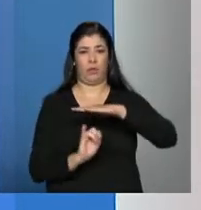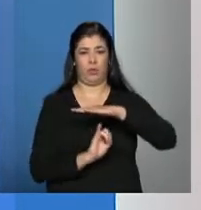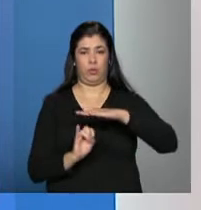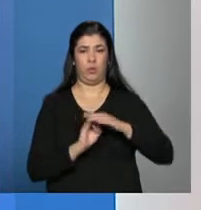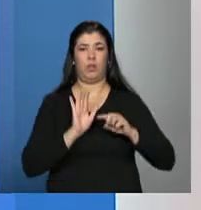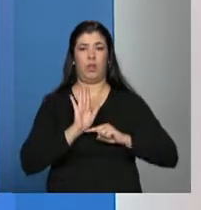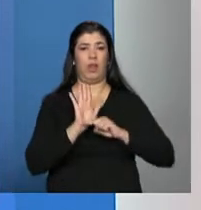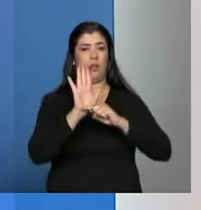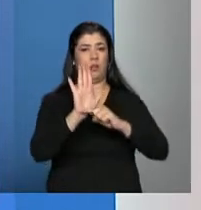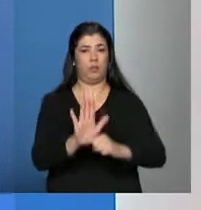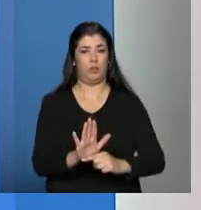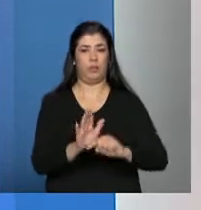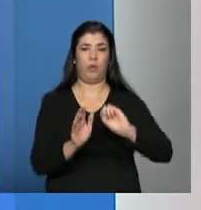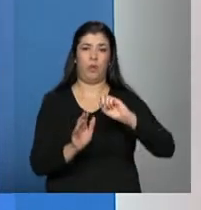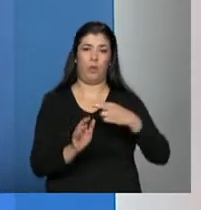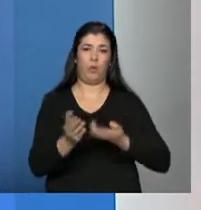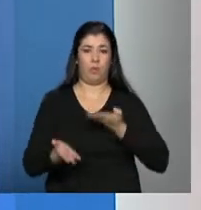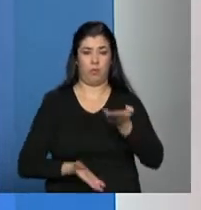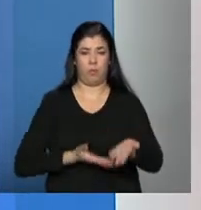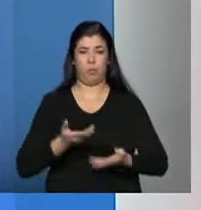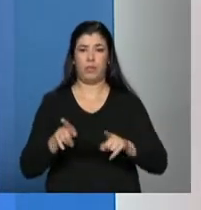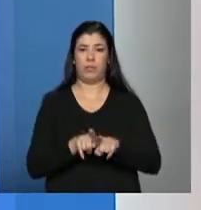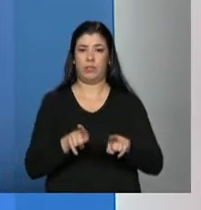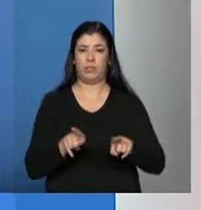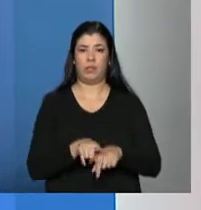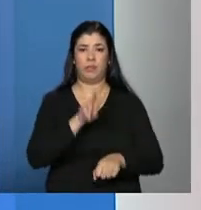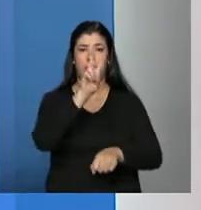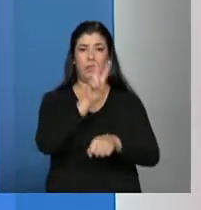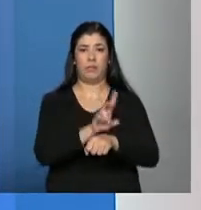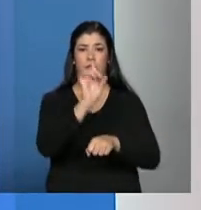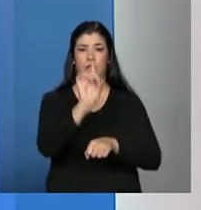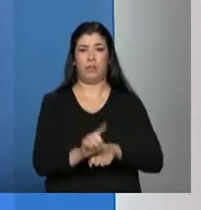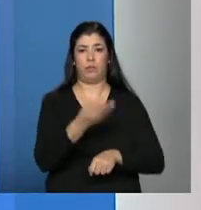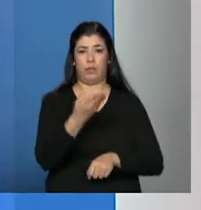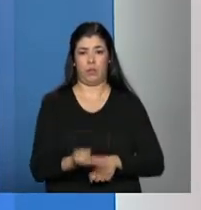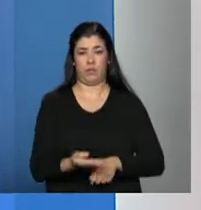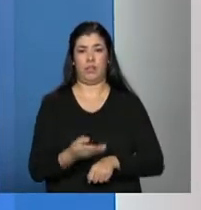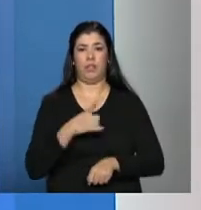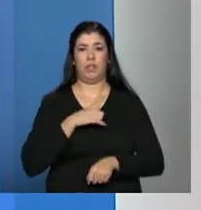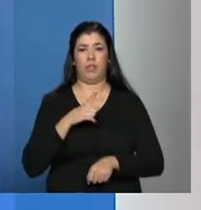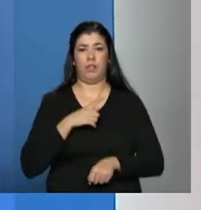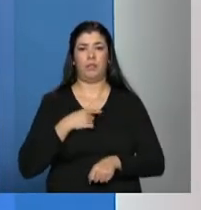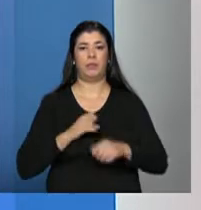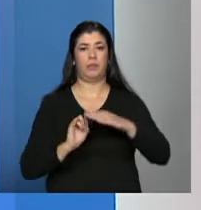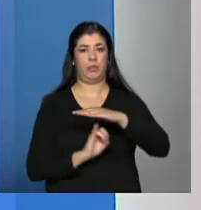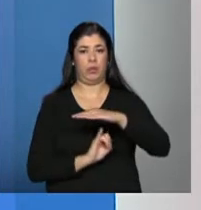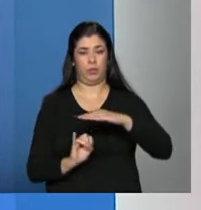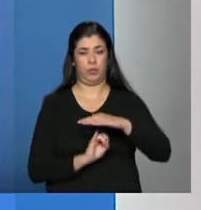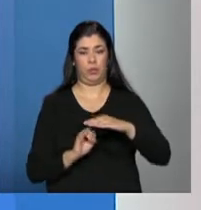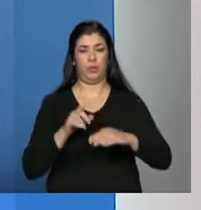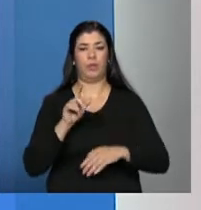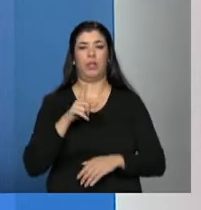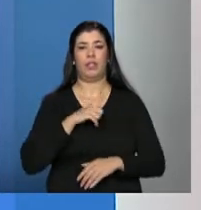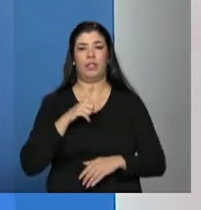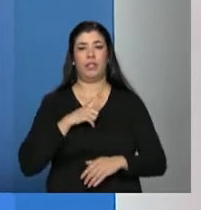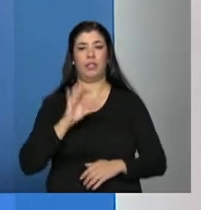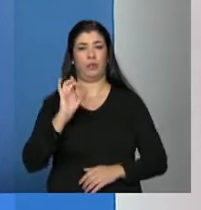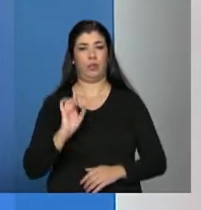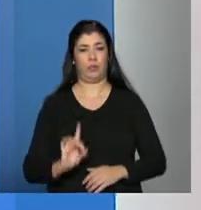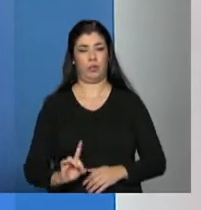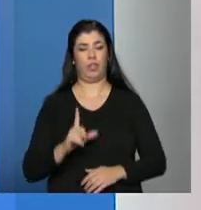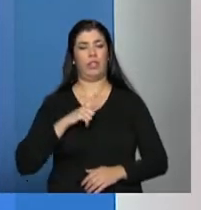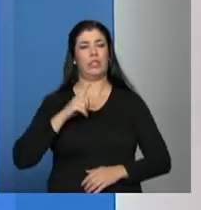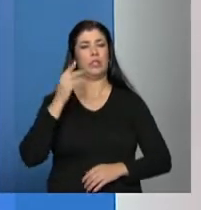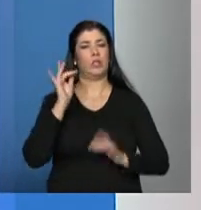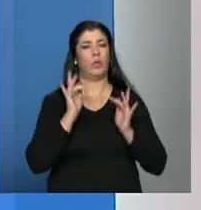entidades de atendimento e entidades de defesa de direitos. As entidades de atendimento, a gente já trabalha com